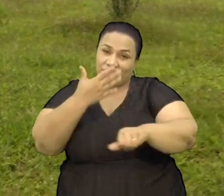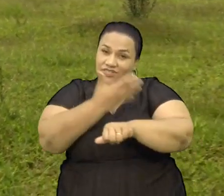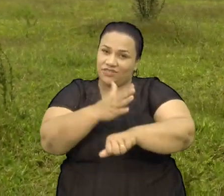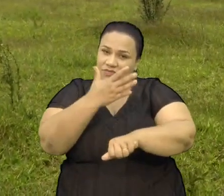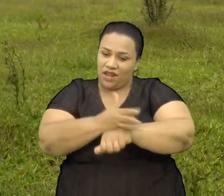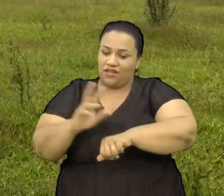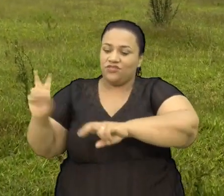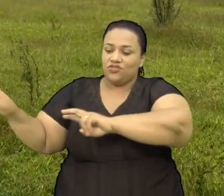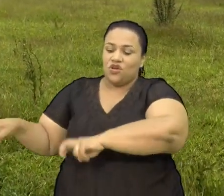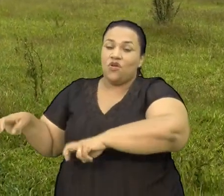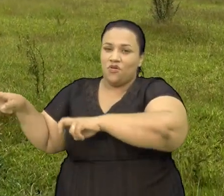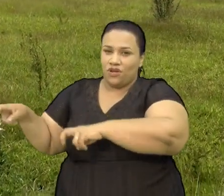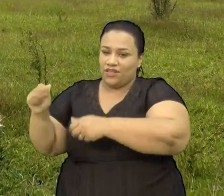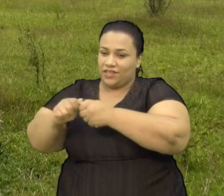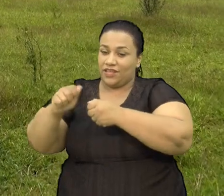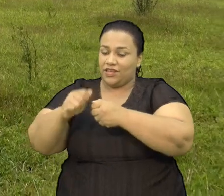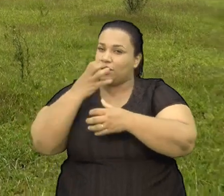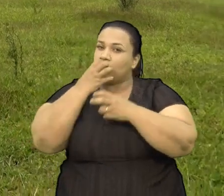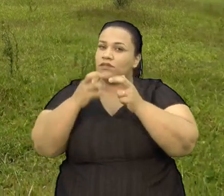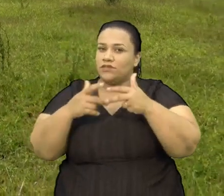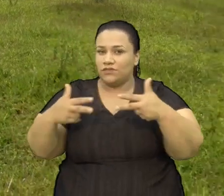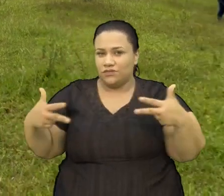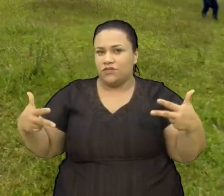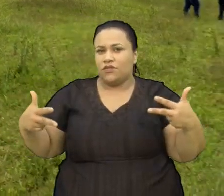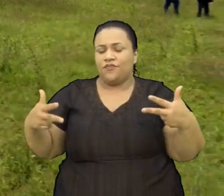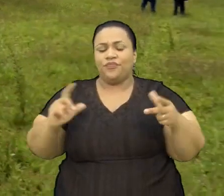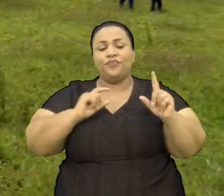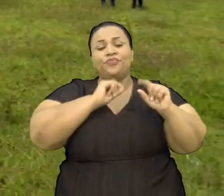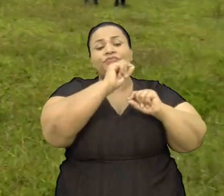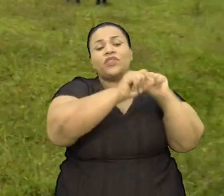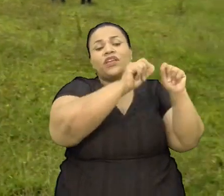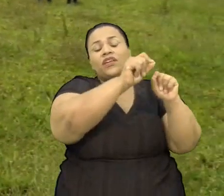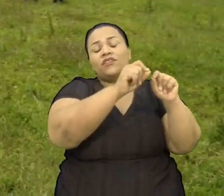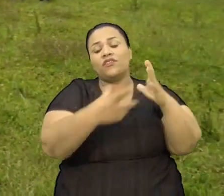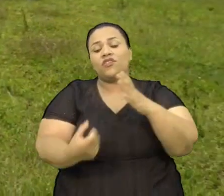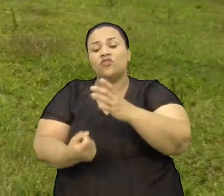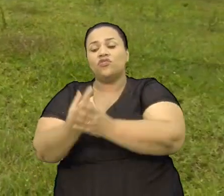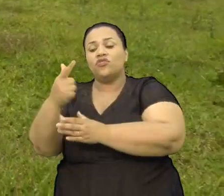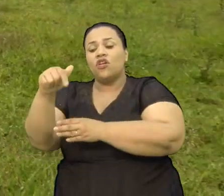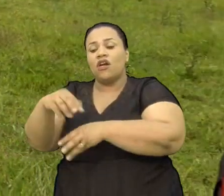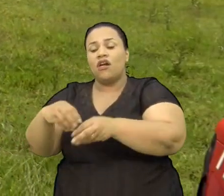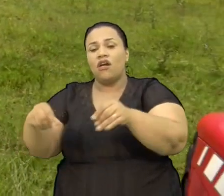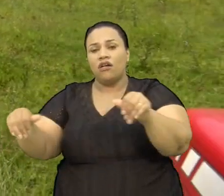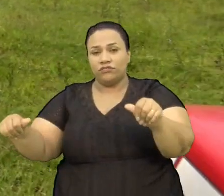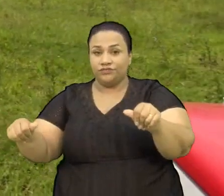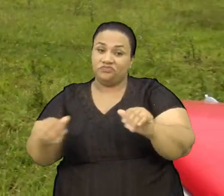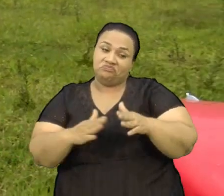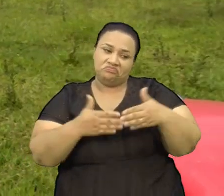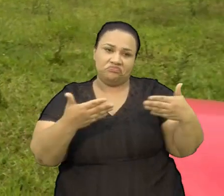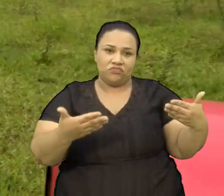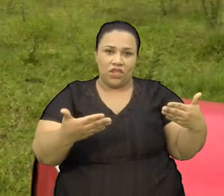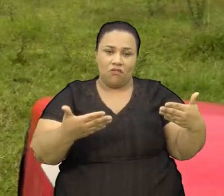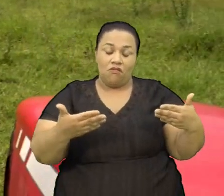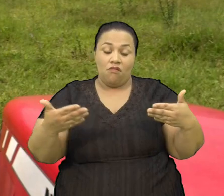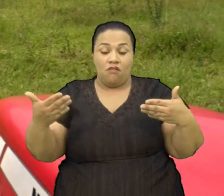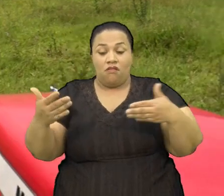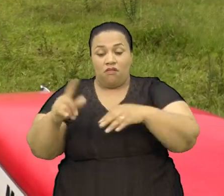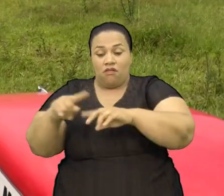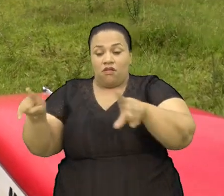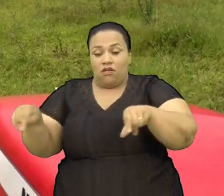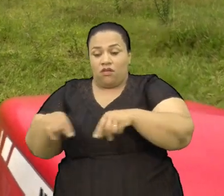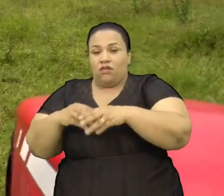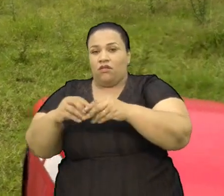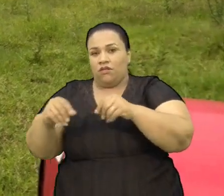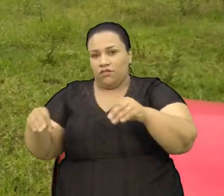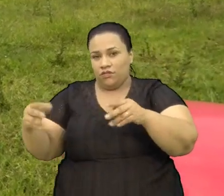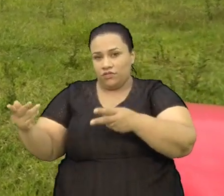Na parte do agro E da parte da criação De animais E o o senhor Pensa em construir Aqui nessa área Então essa área Nesse momento